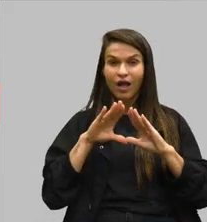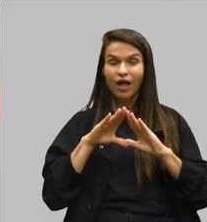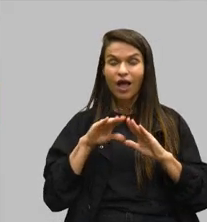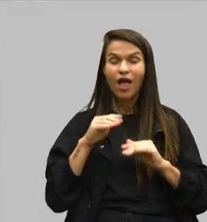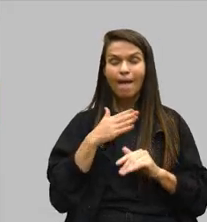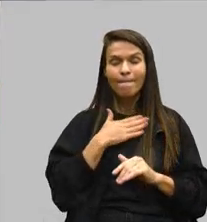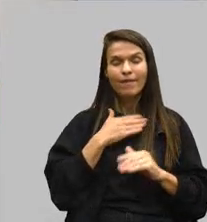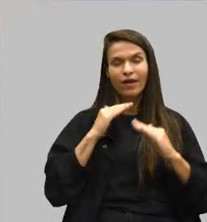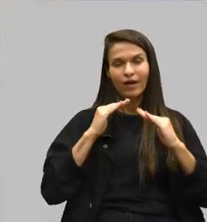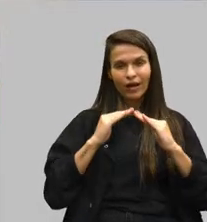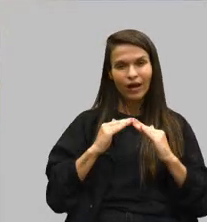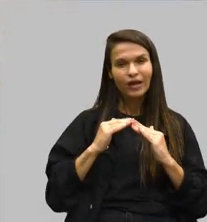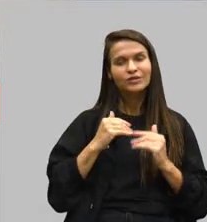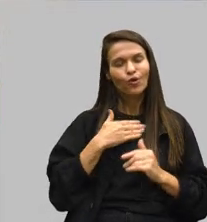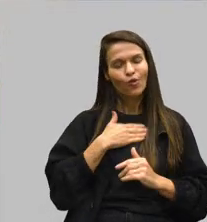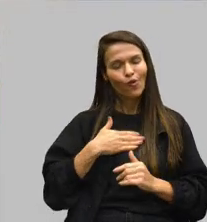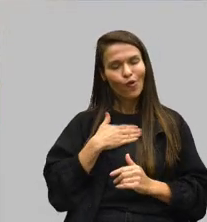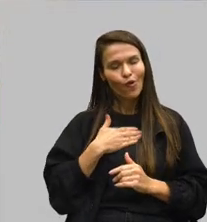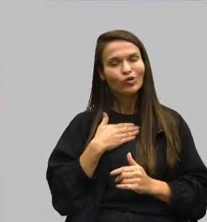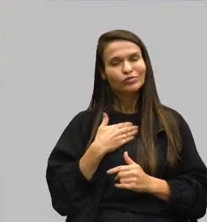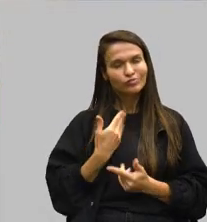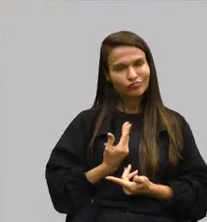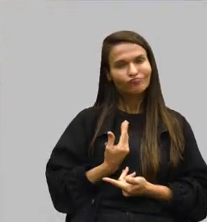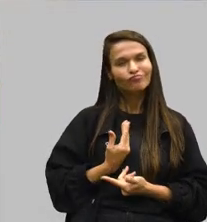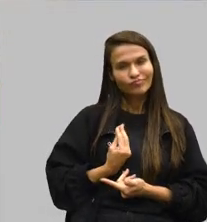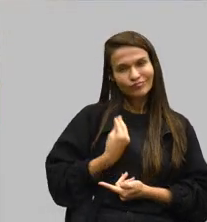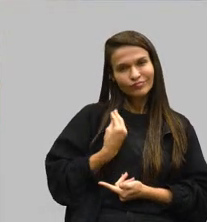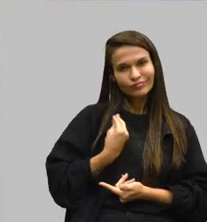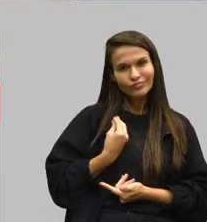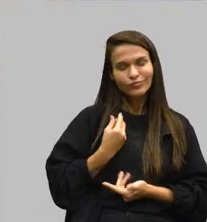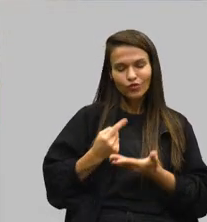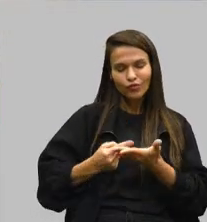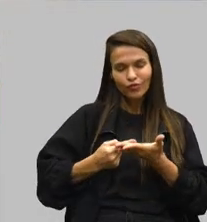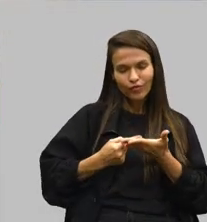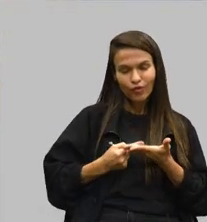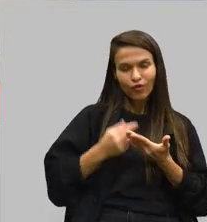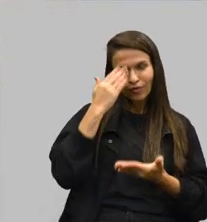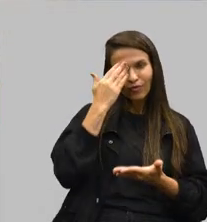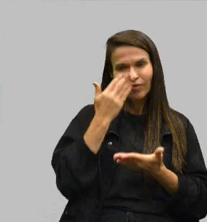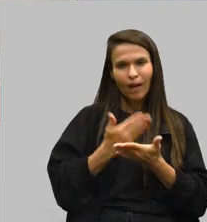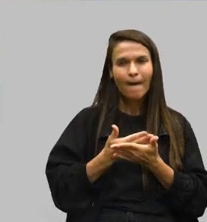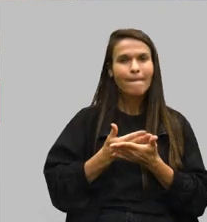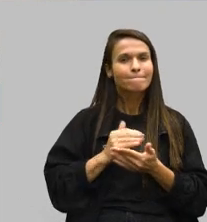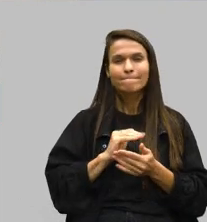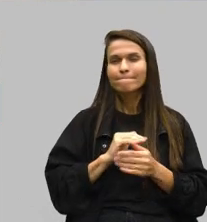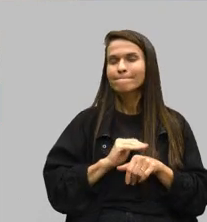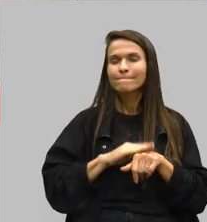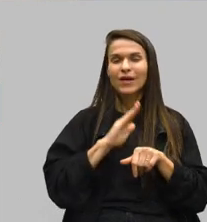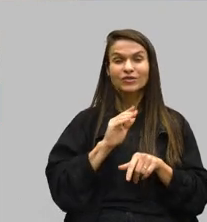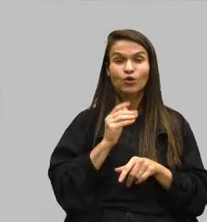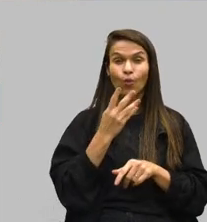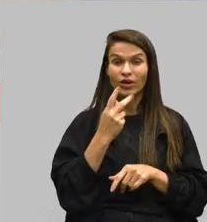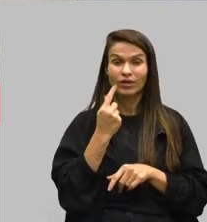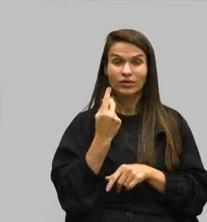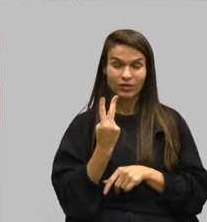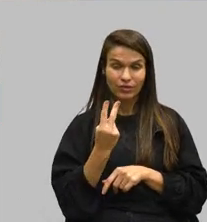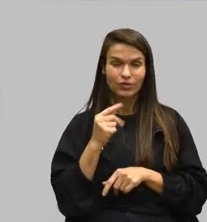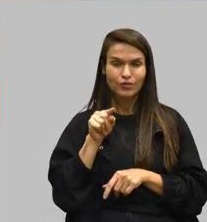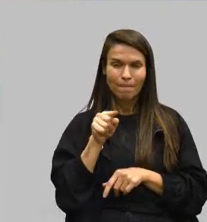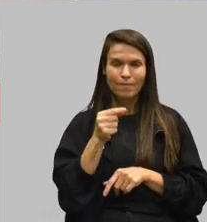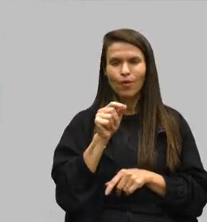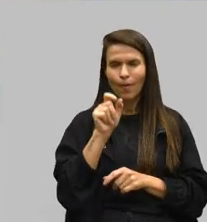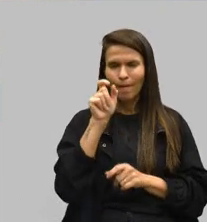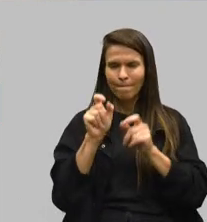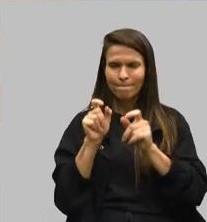casa, é onde eu gosto de estar, é onde eu fui vocacionada e confiada, é mais de 42 mil mineiros para poder estar também representando